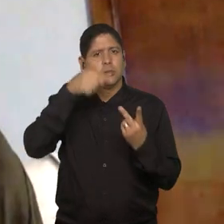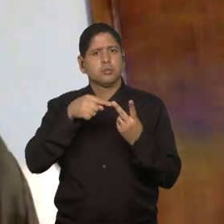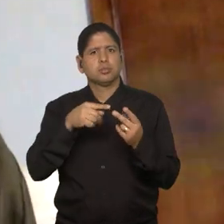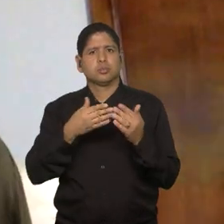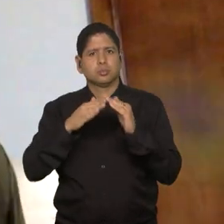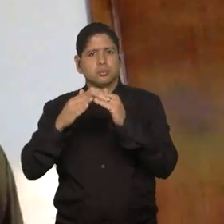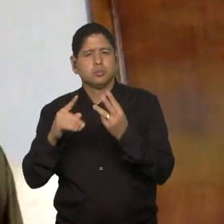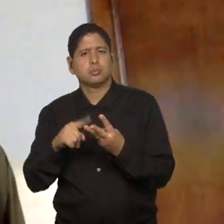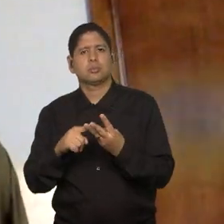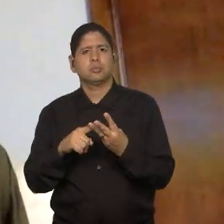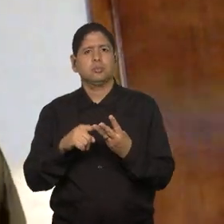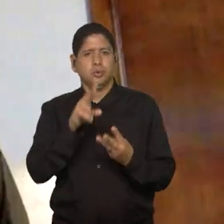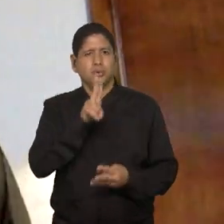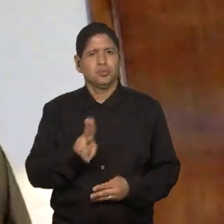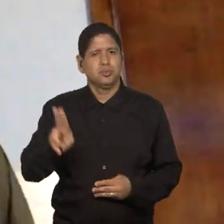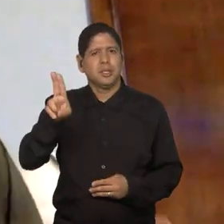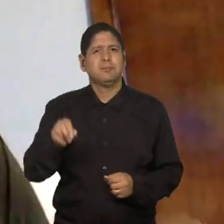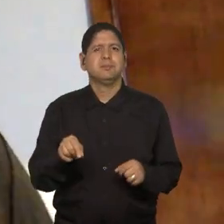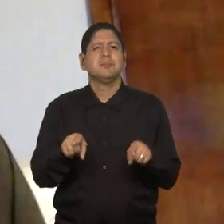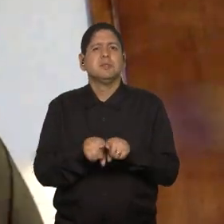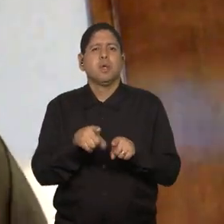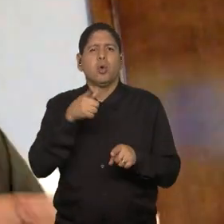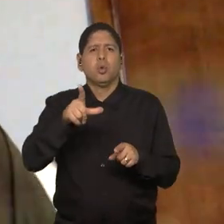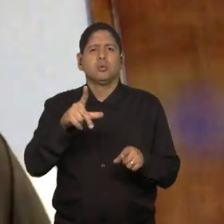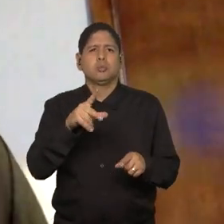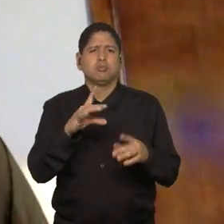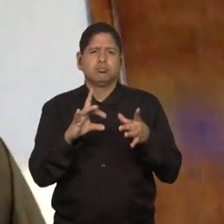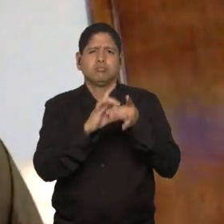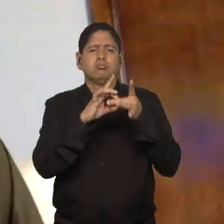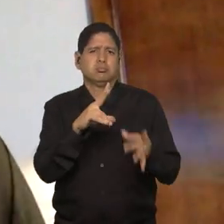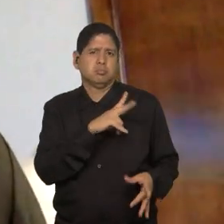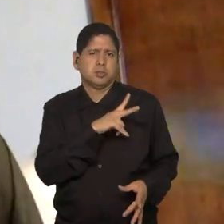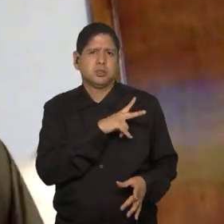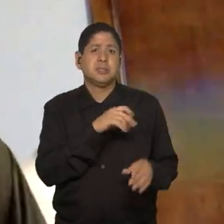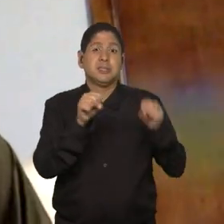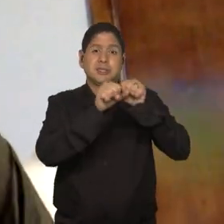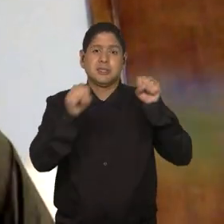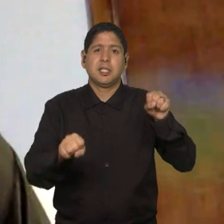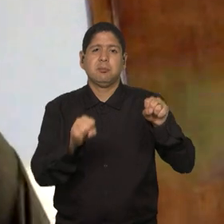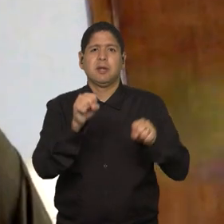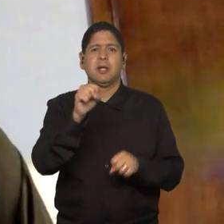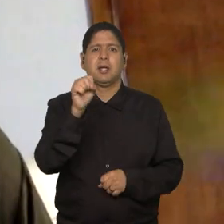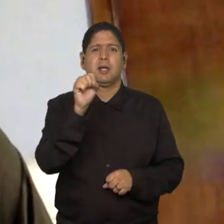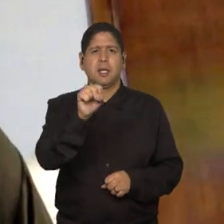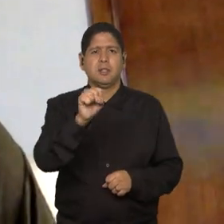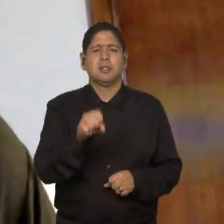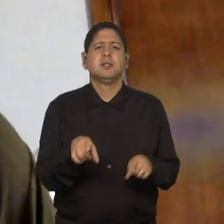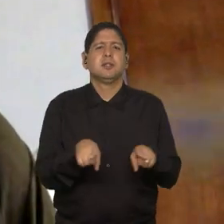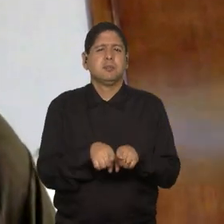universidades, com outros parceiros privados, para o Sistema S e tudo isso.